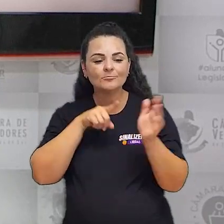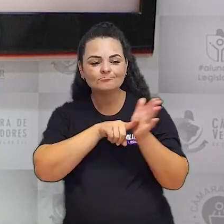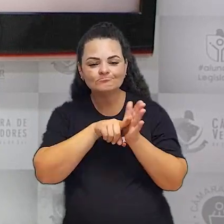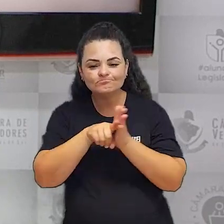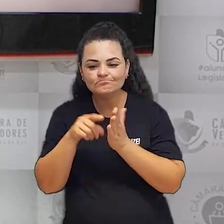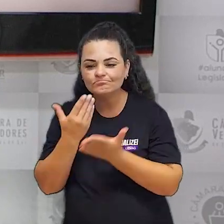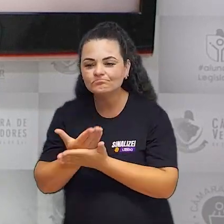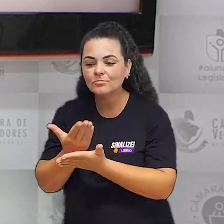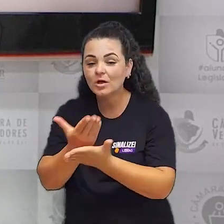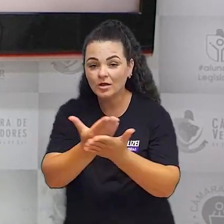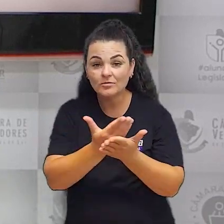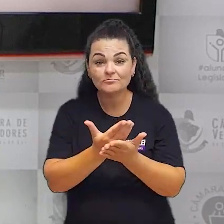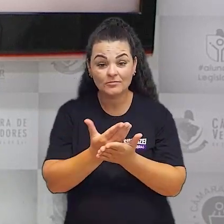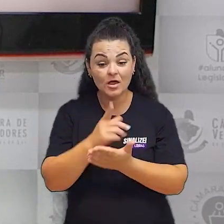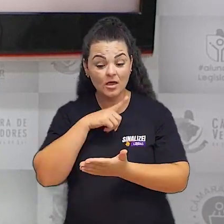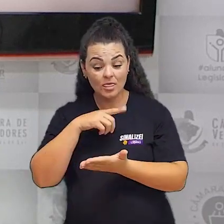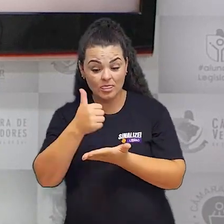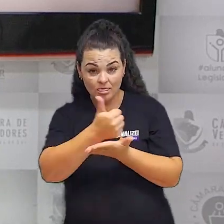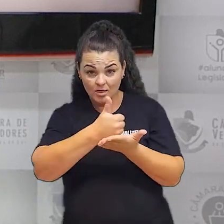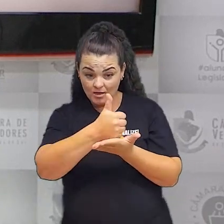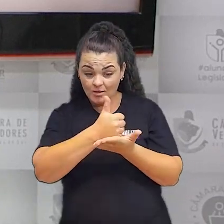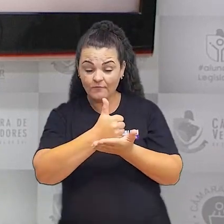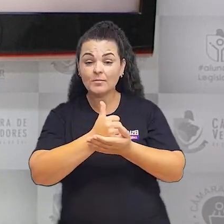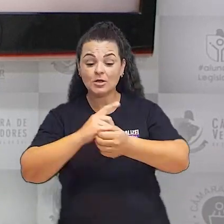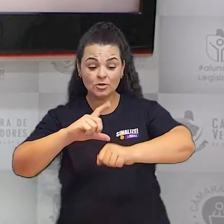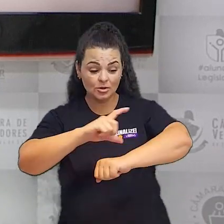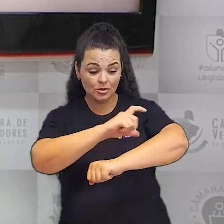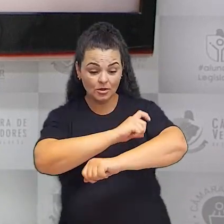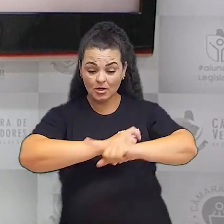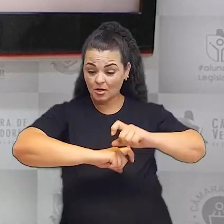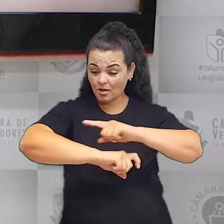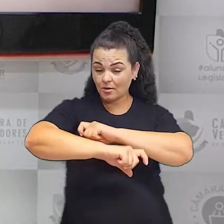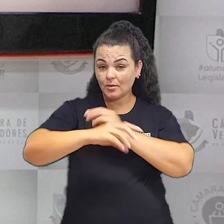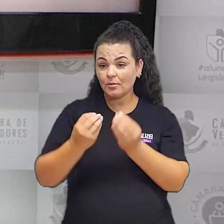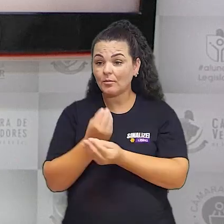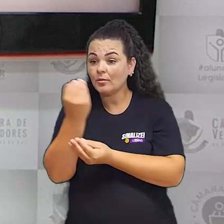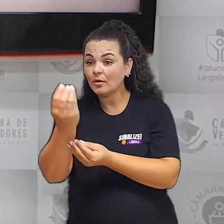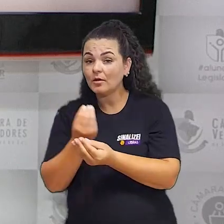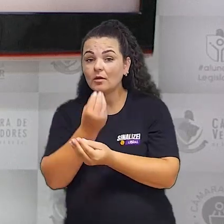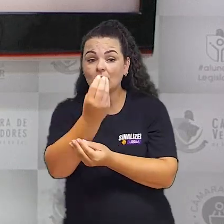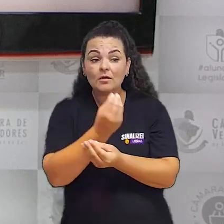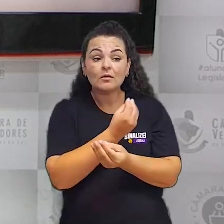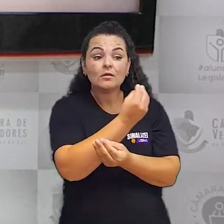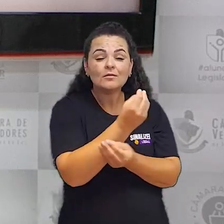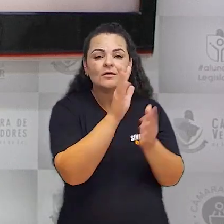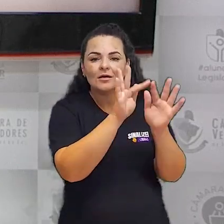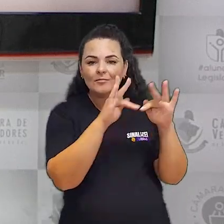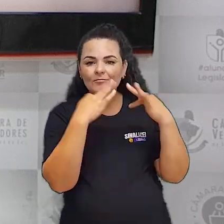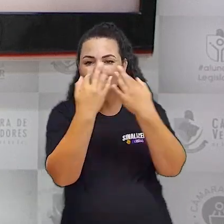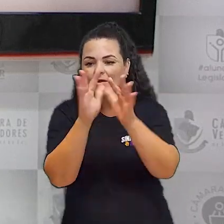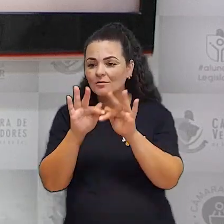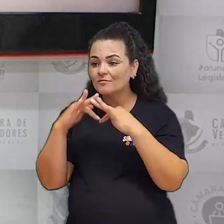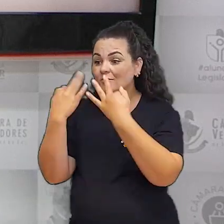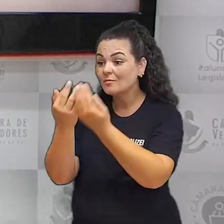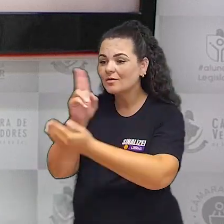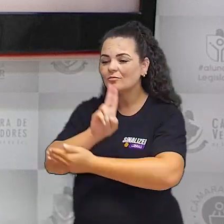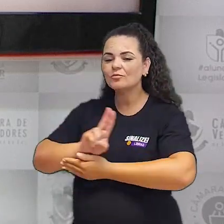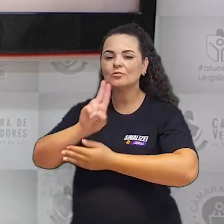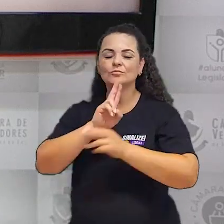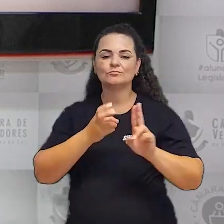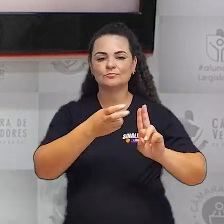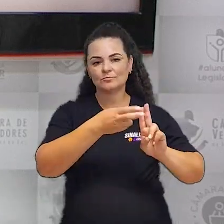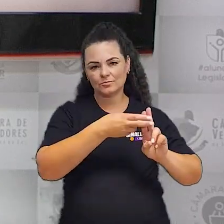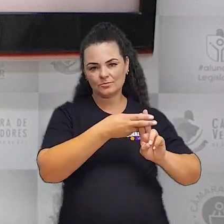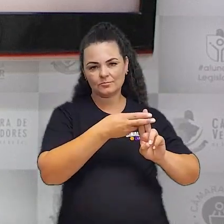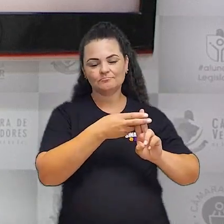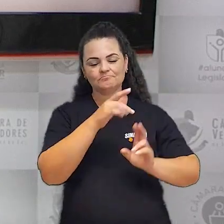promover estudos para disponibilizar nas farmácias básicas a distribuição de repelentes às famílias que fazem uso